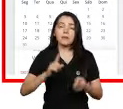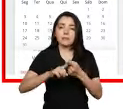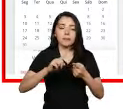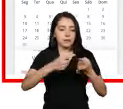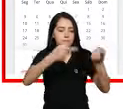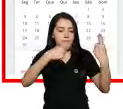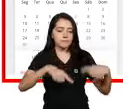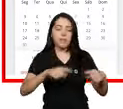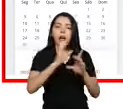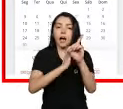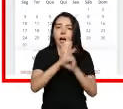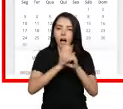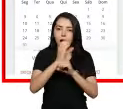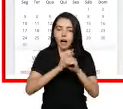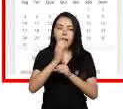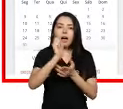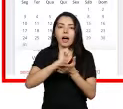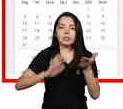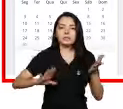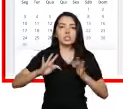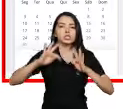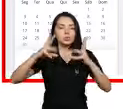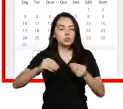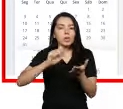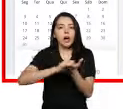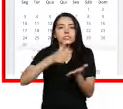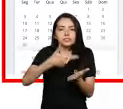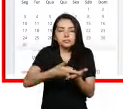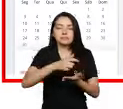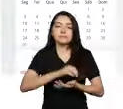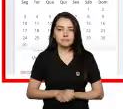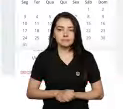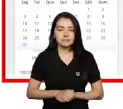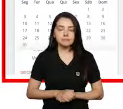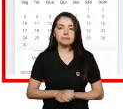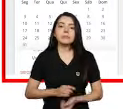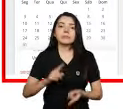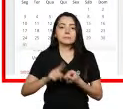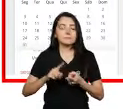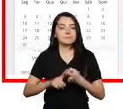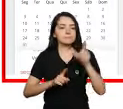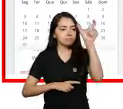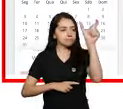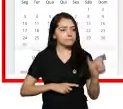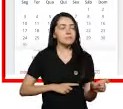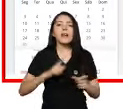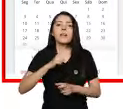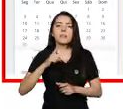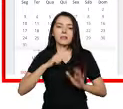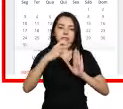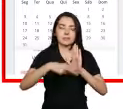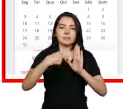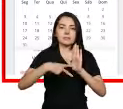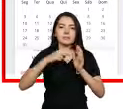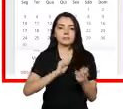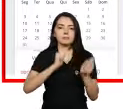Calendário, que mostra as atividades que estão agendadas. O bloco lateral direito também engloba